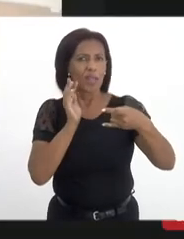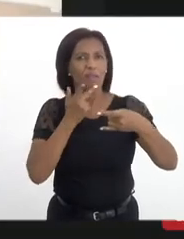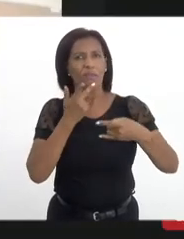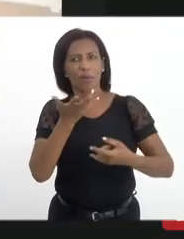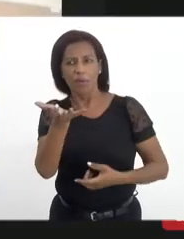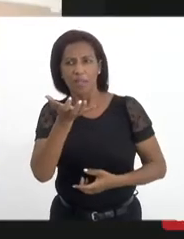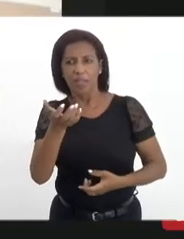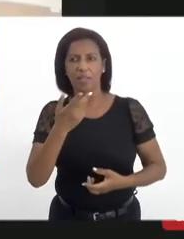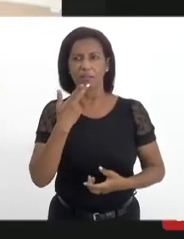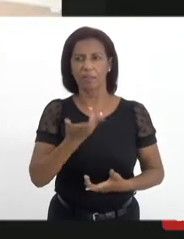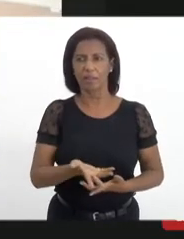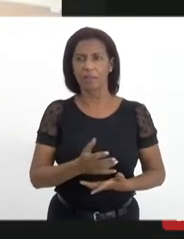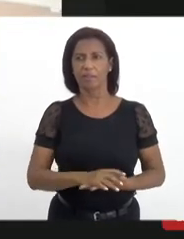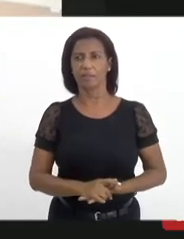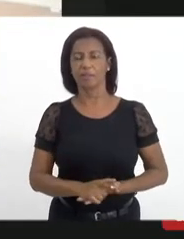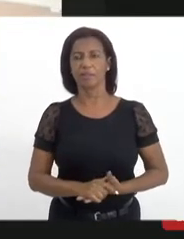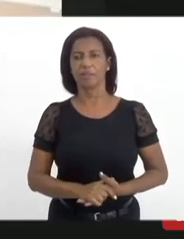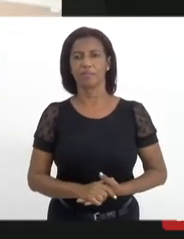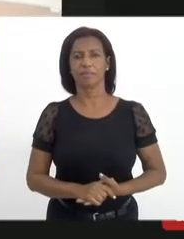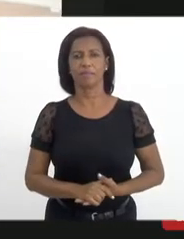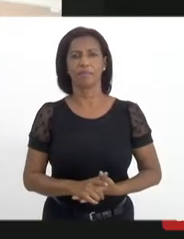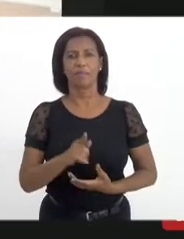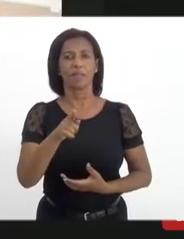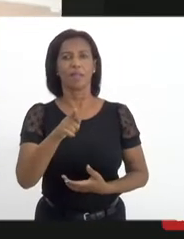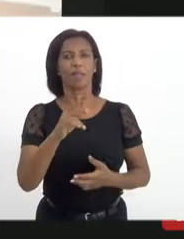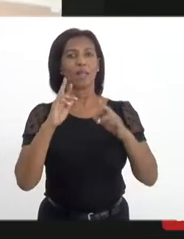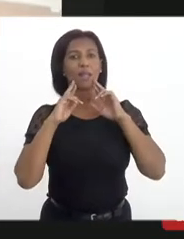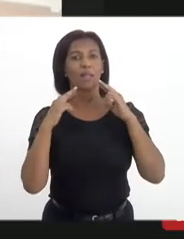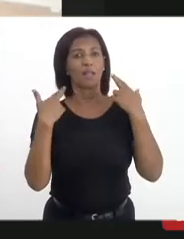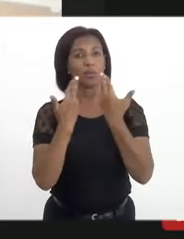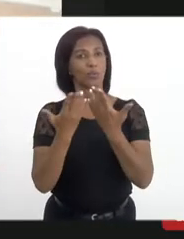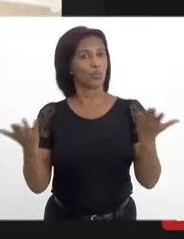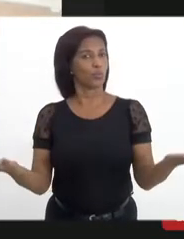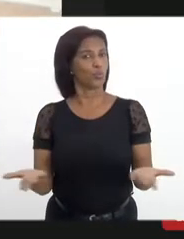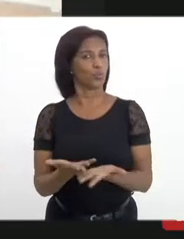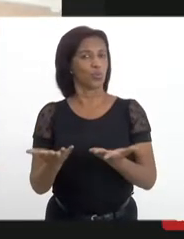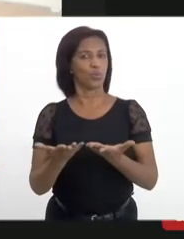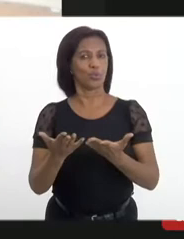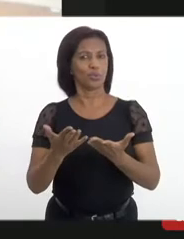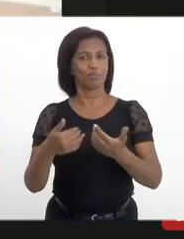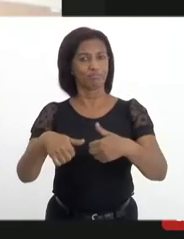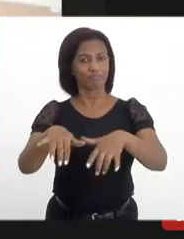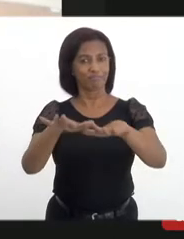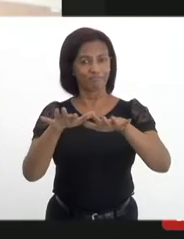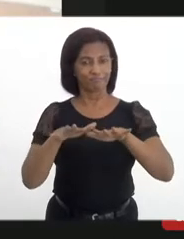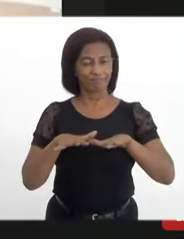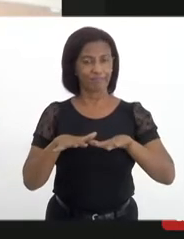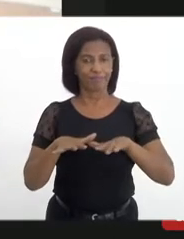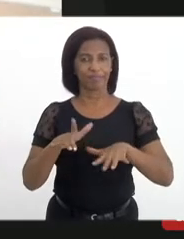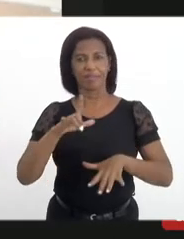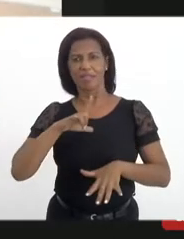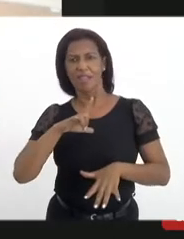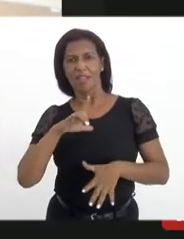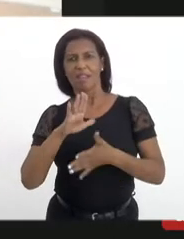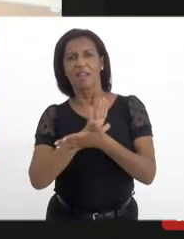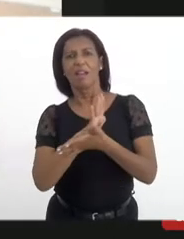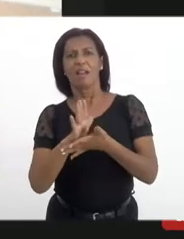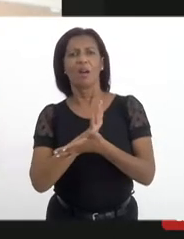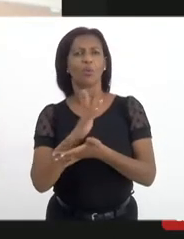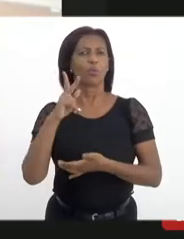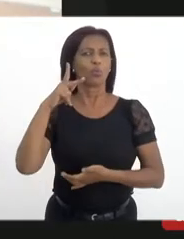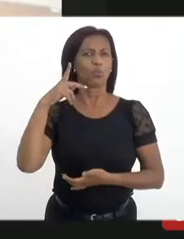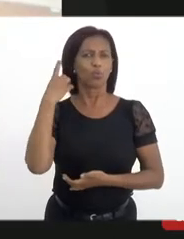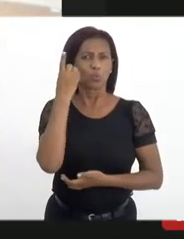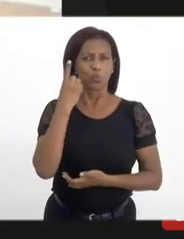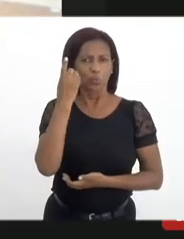na sessão de hoje, na audiência de hoje. Tem algum parlamentar presente que